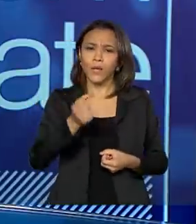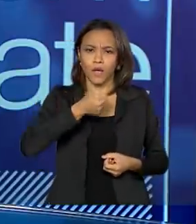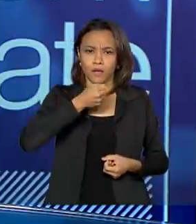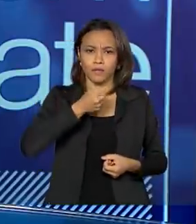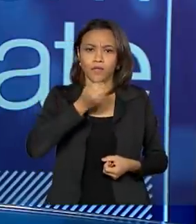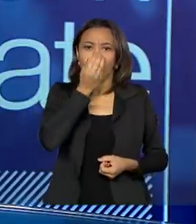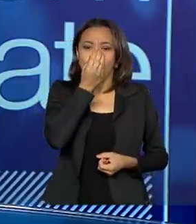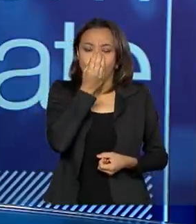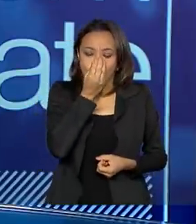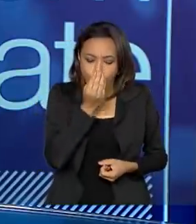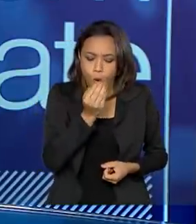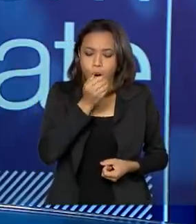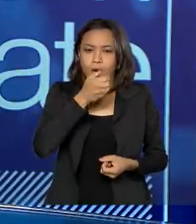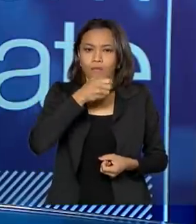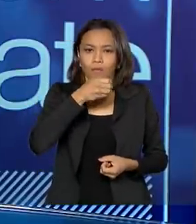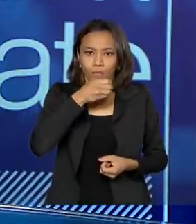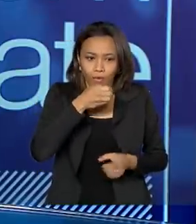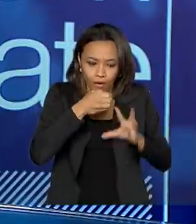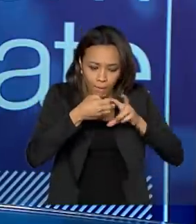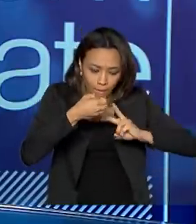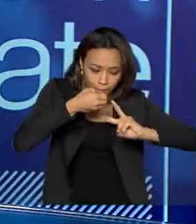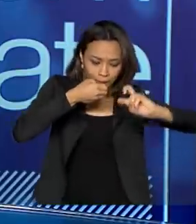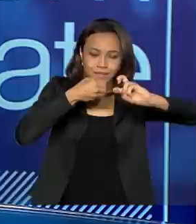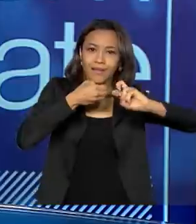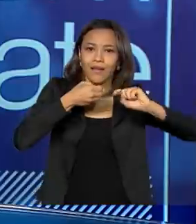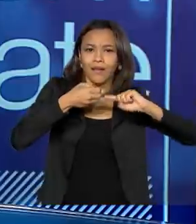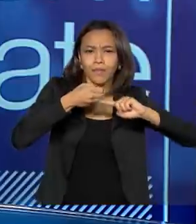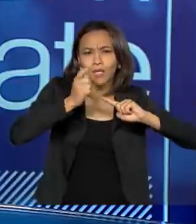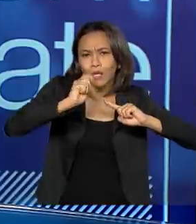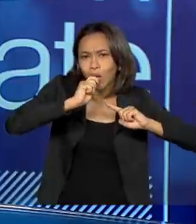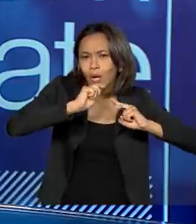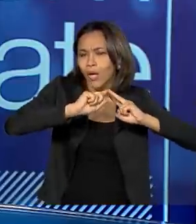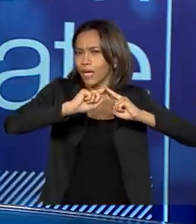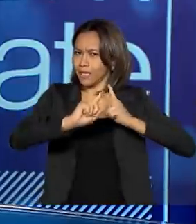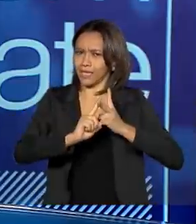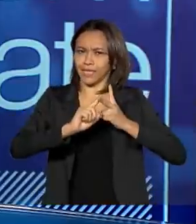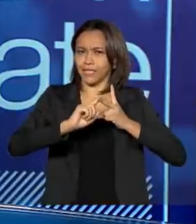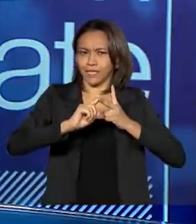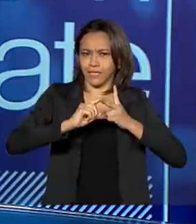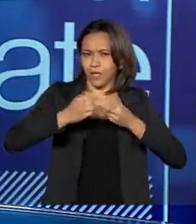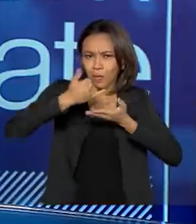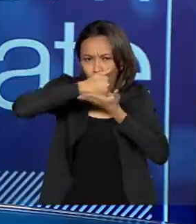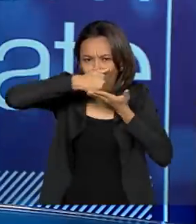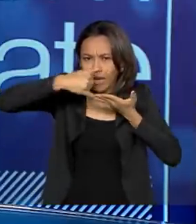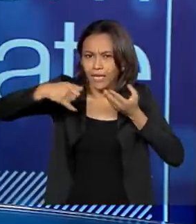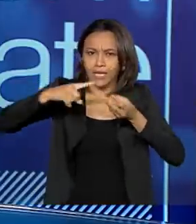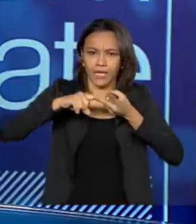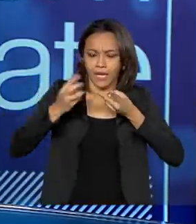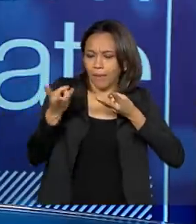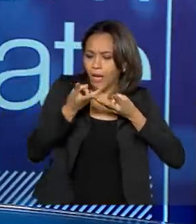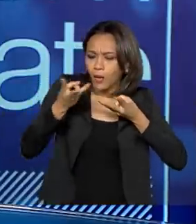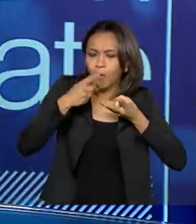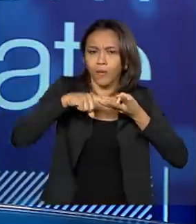uso de substâncias psicoativas no trânsito. Então, drogas como cocaína, maconhas, anfetaminas, são